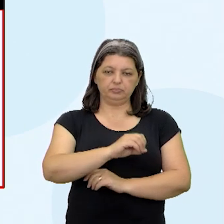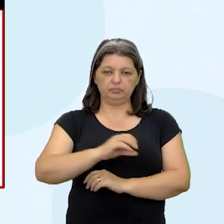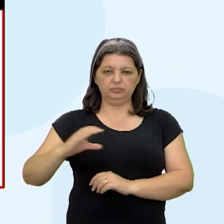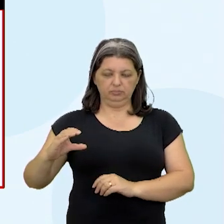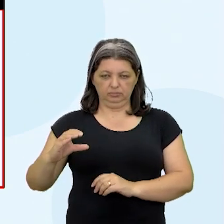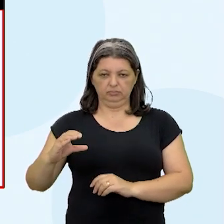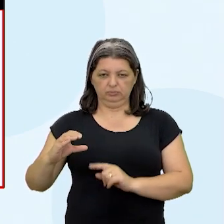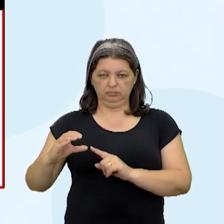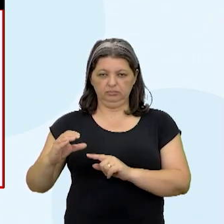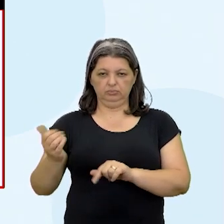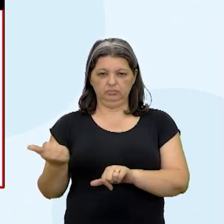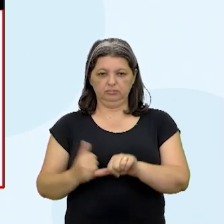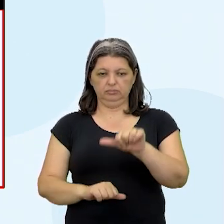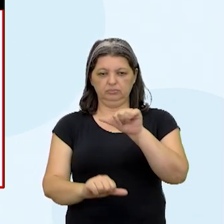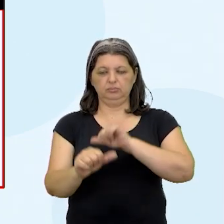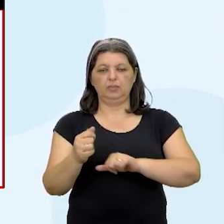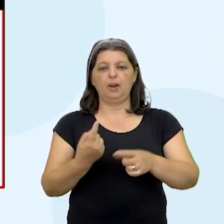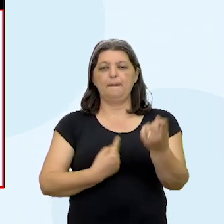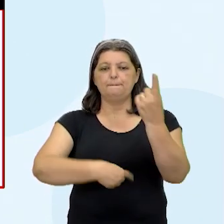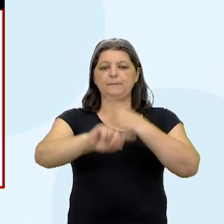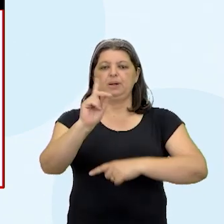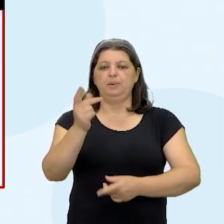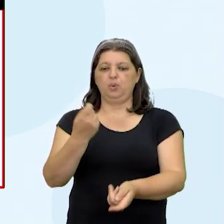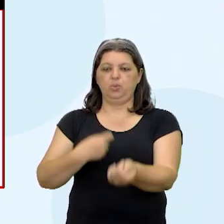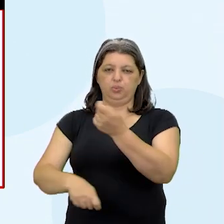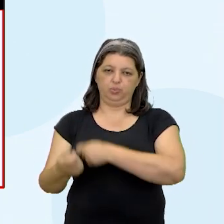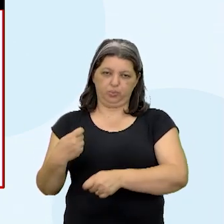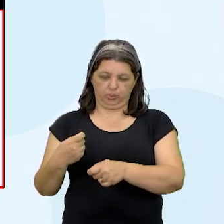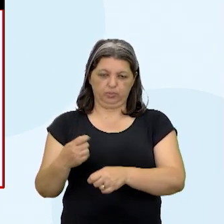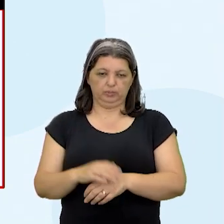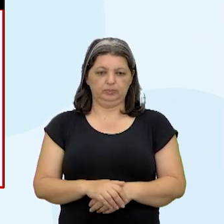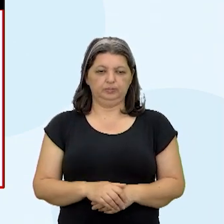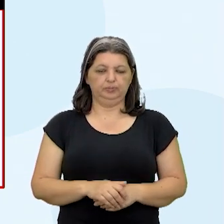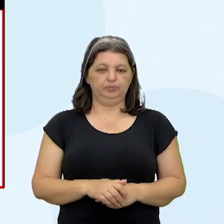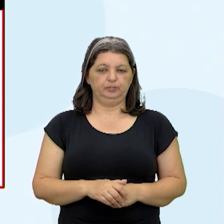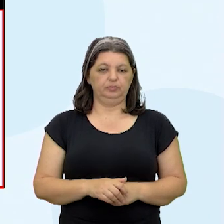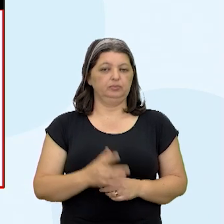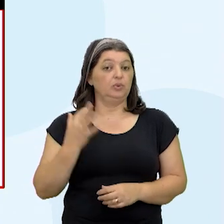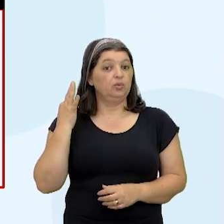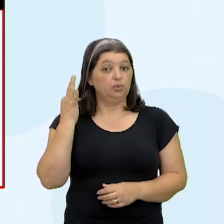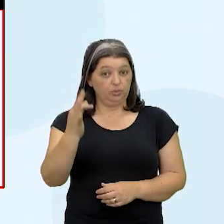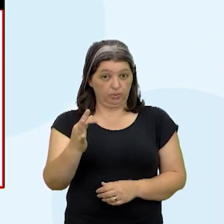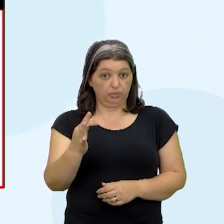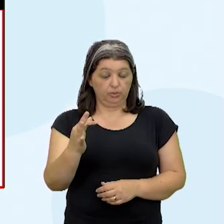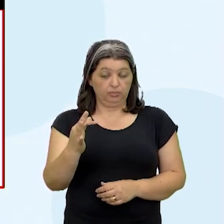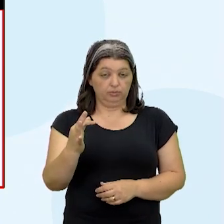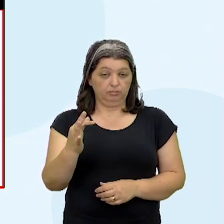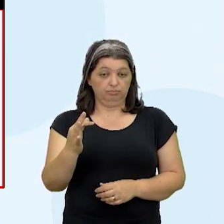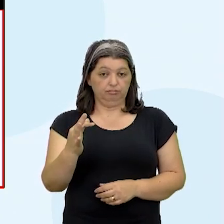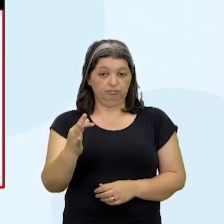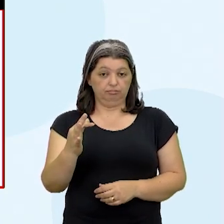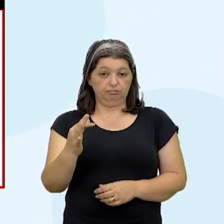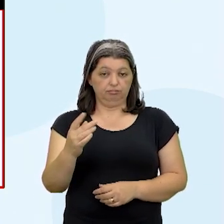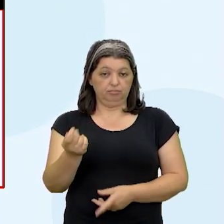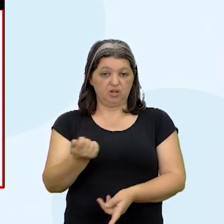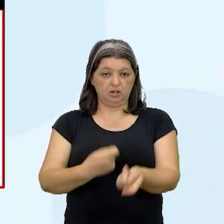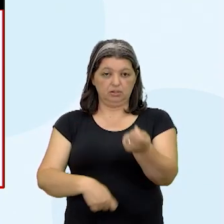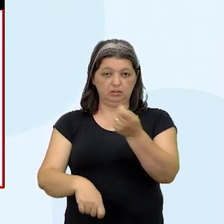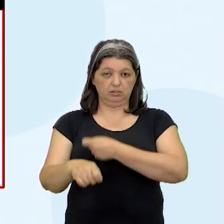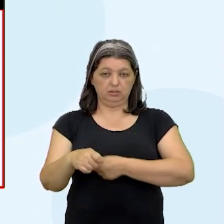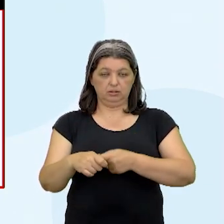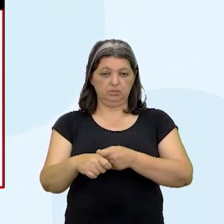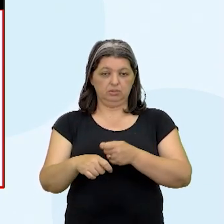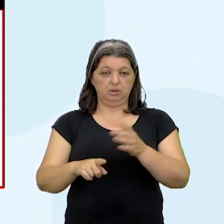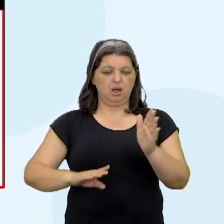ela se torna uma superpotência econômica e muita gente diz que num futuro muito próximo a economia chinesa vai ser a